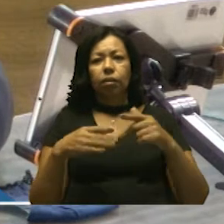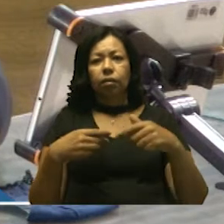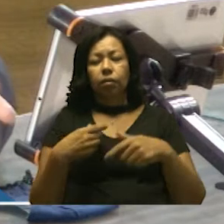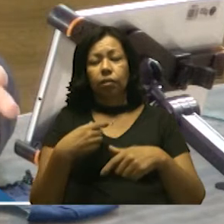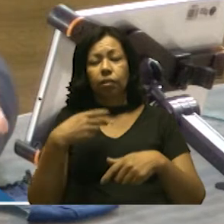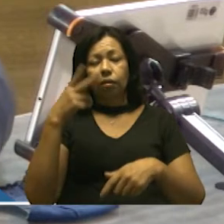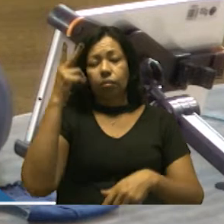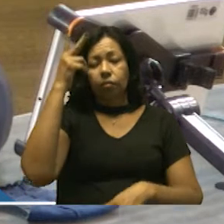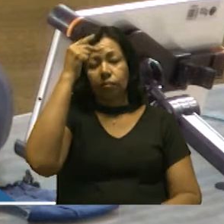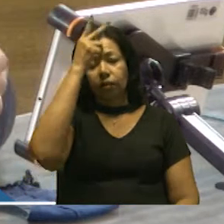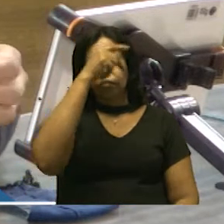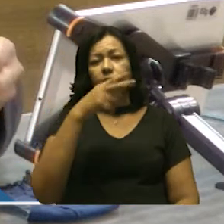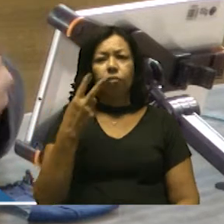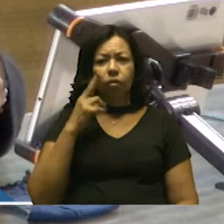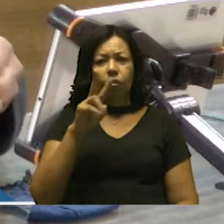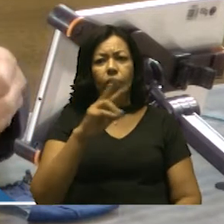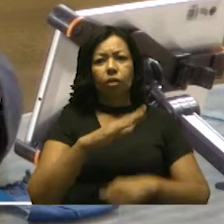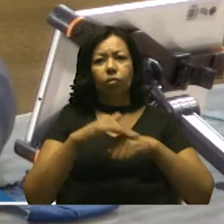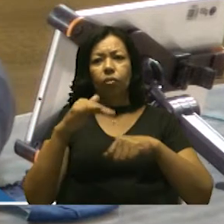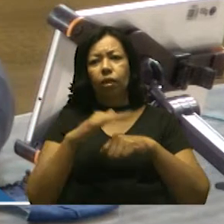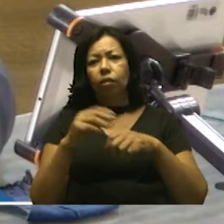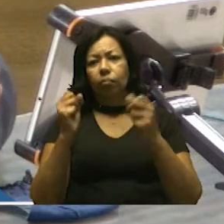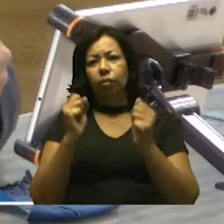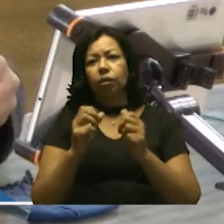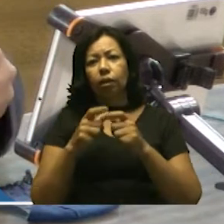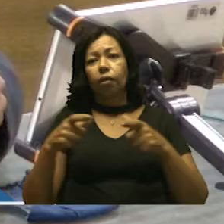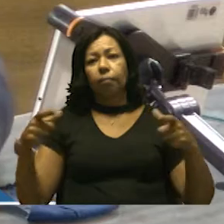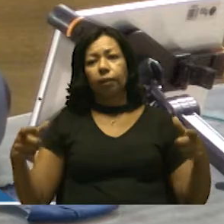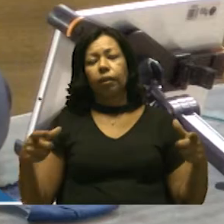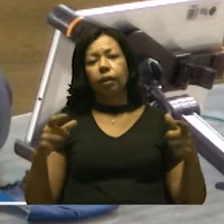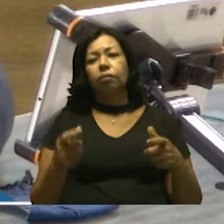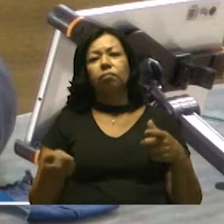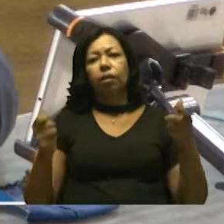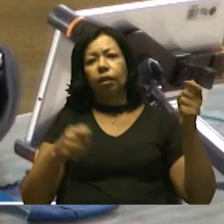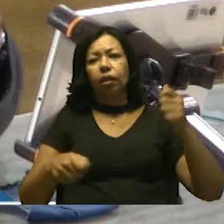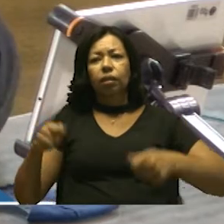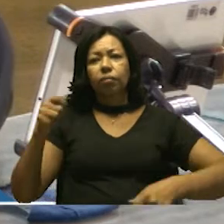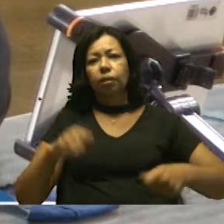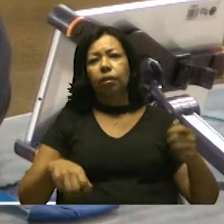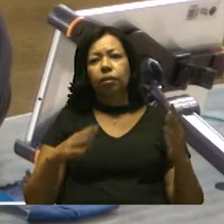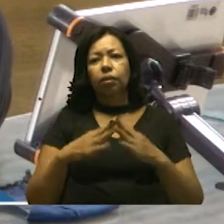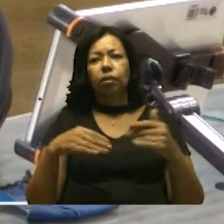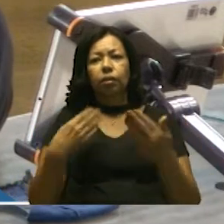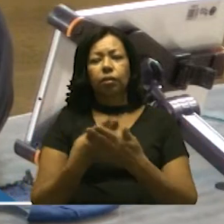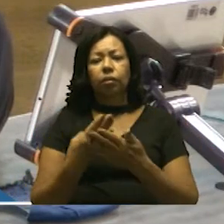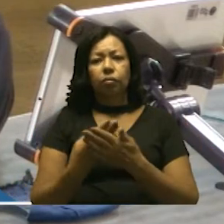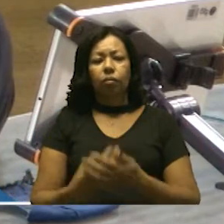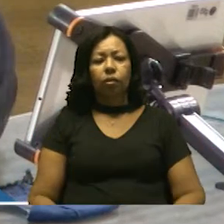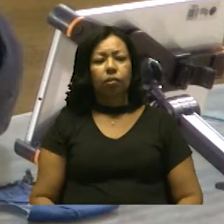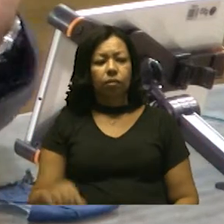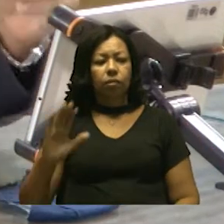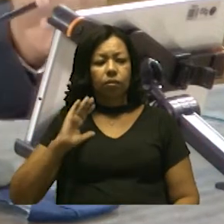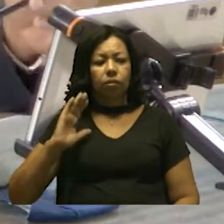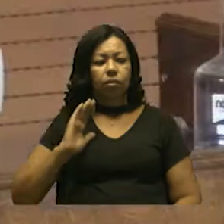carinho, de possa ampliar as bandas e fanfarras nas escolas, no nosso município.